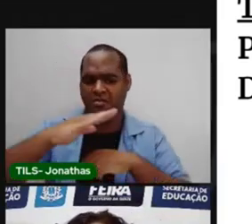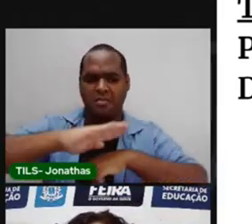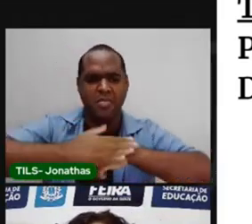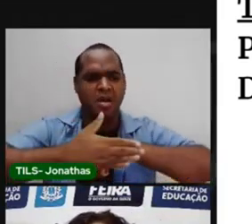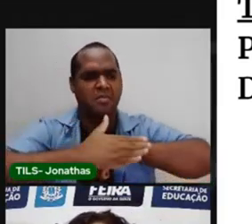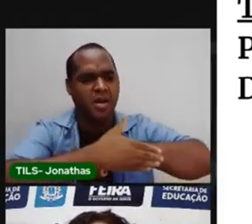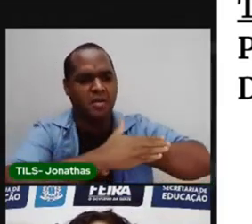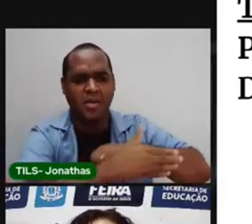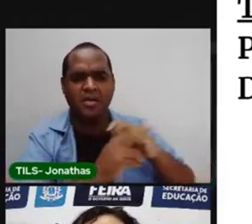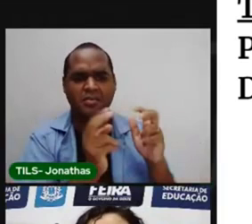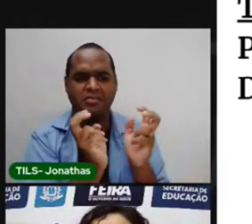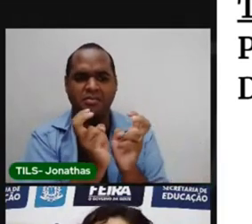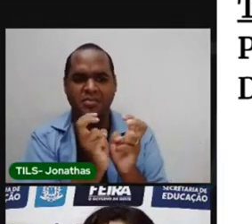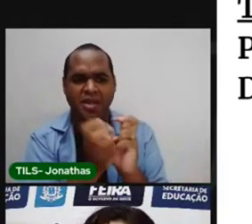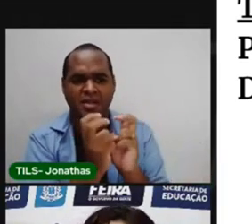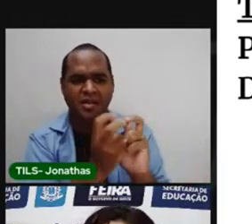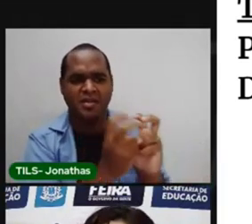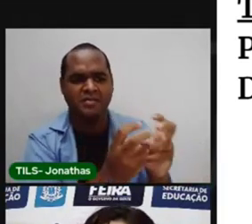de trem?